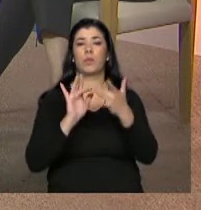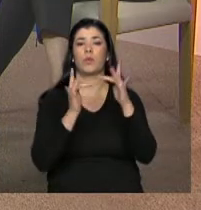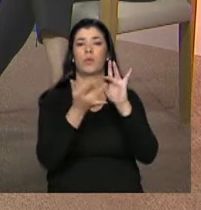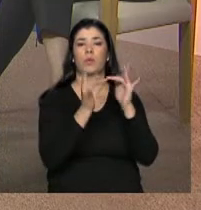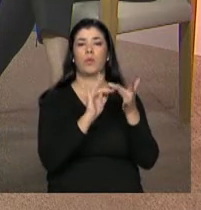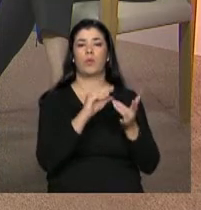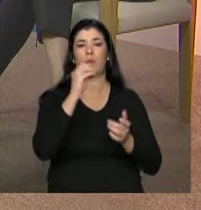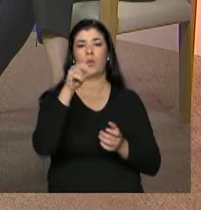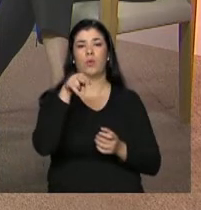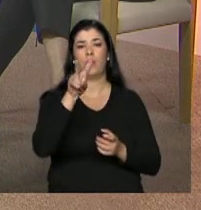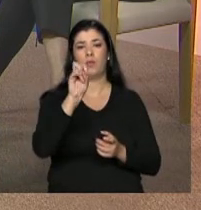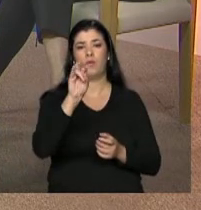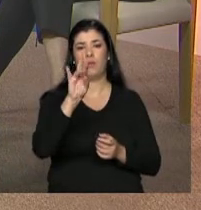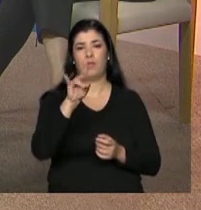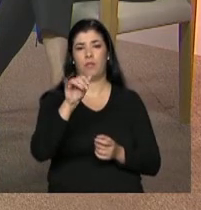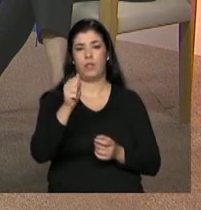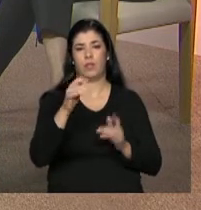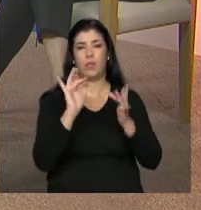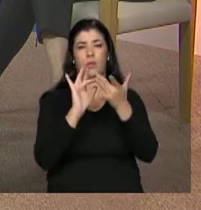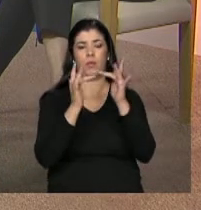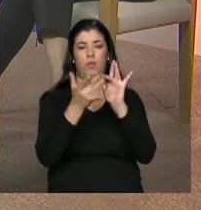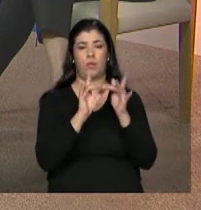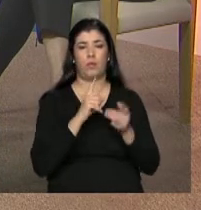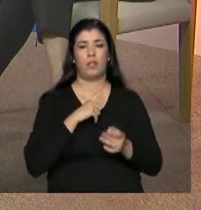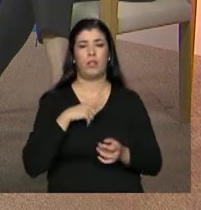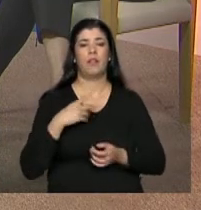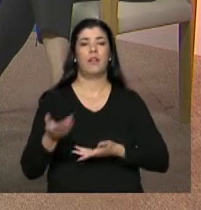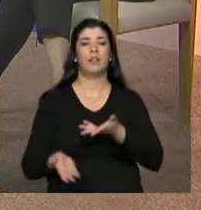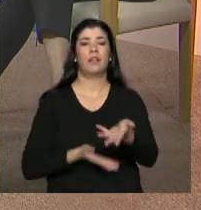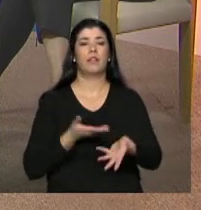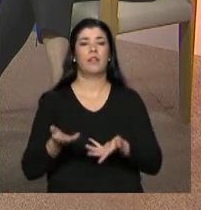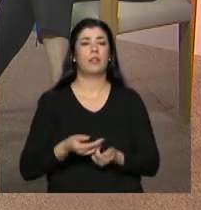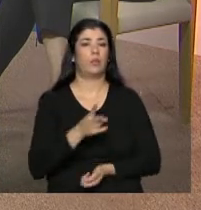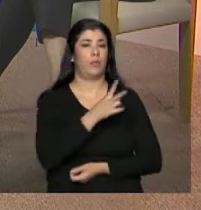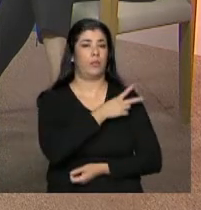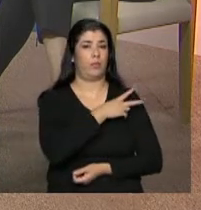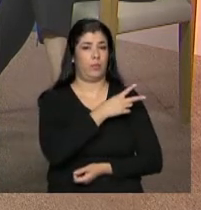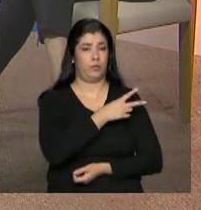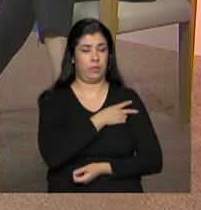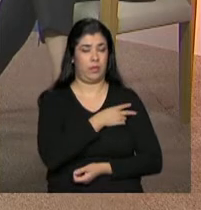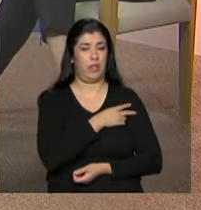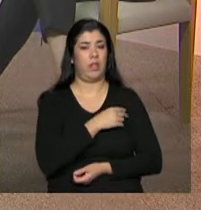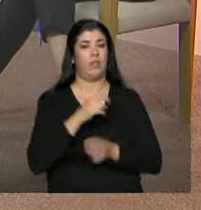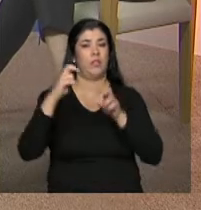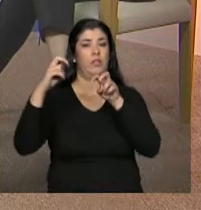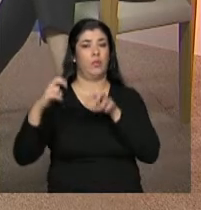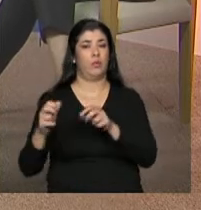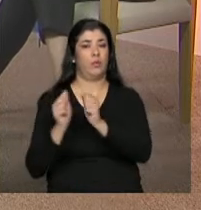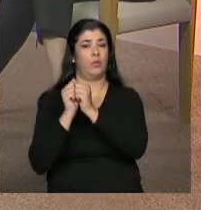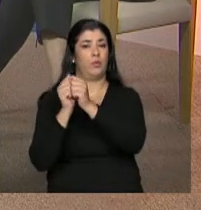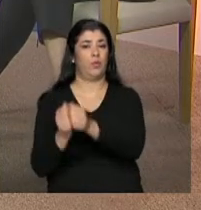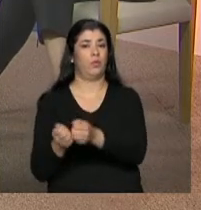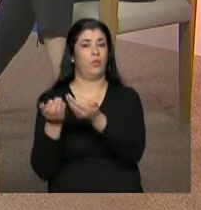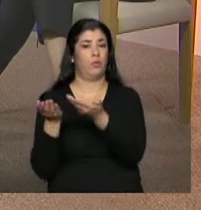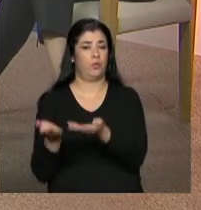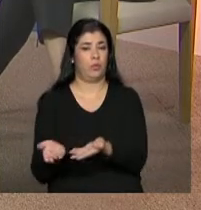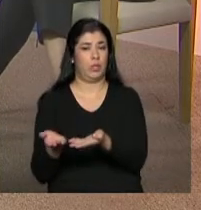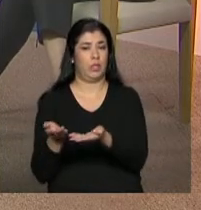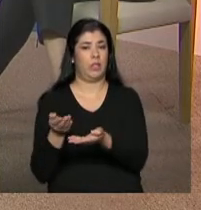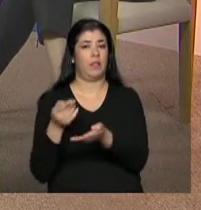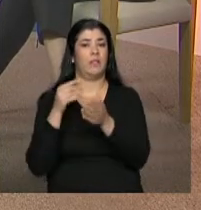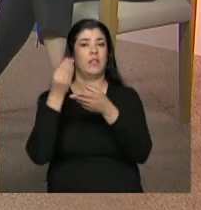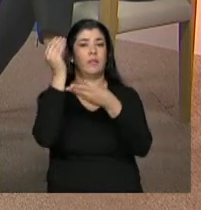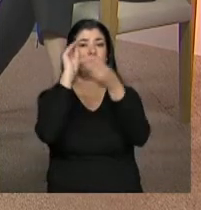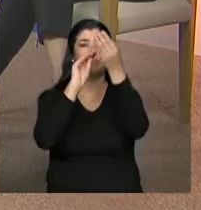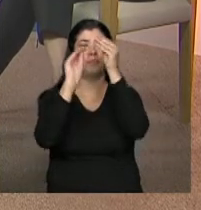serviço de convivência é o serviço executado pela entidade, esse técnico vai se sentar e vai trazer todas as informações. Ele vai